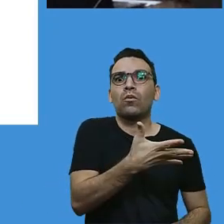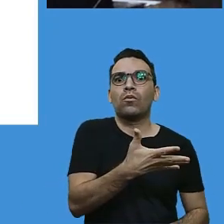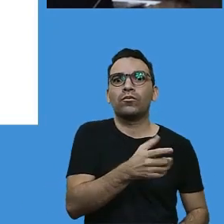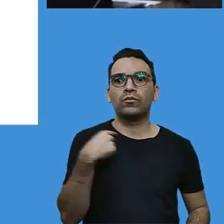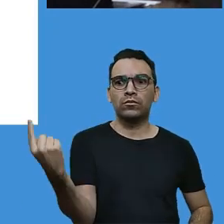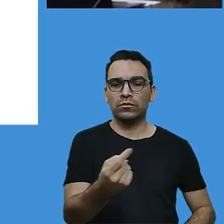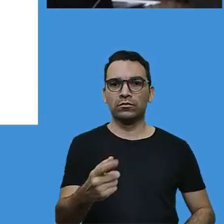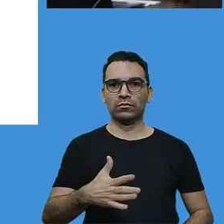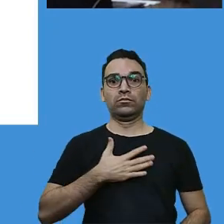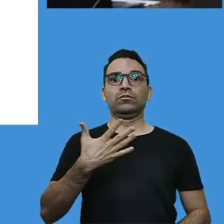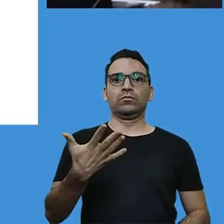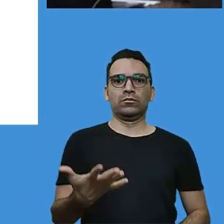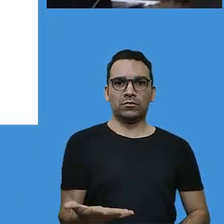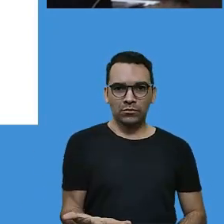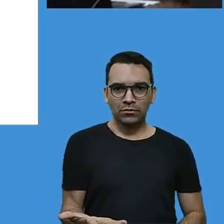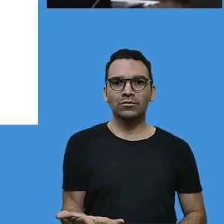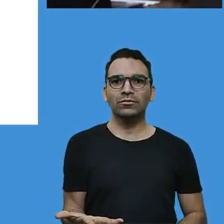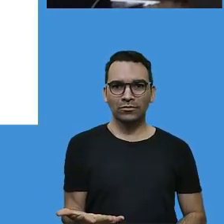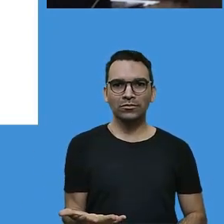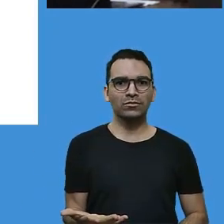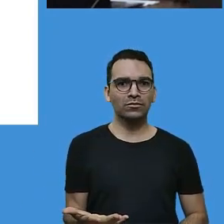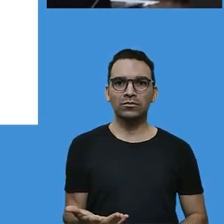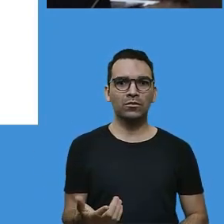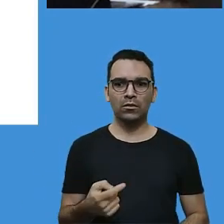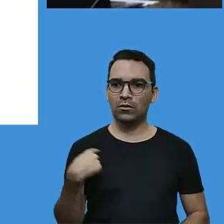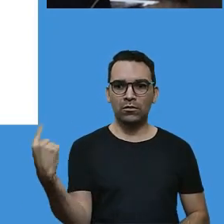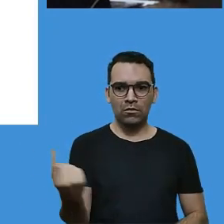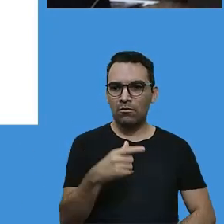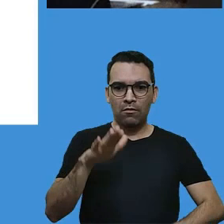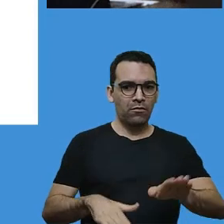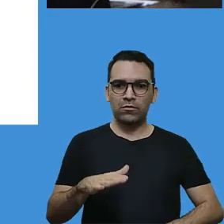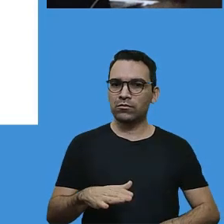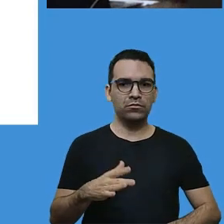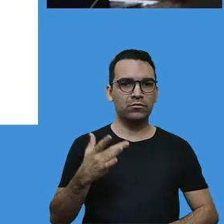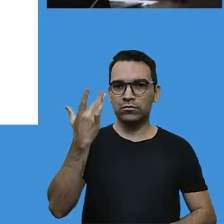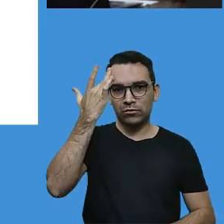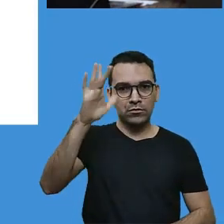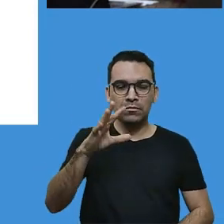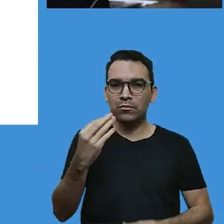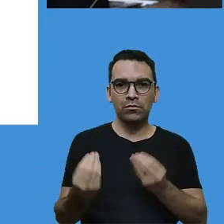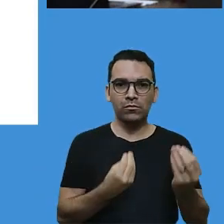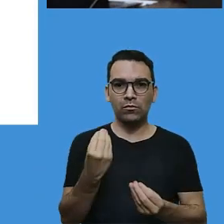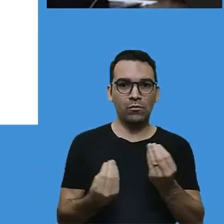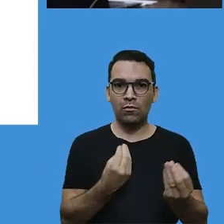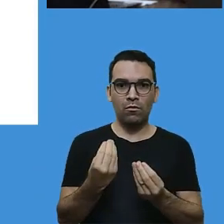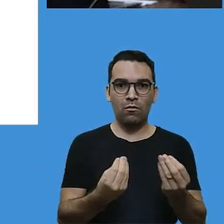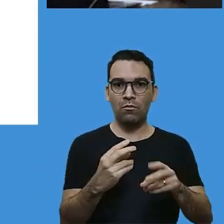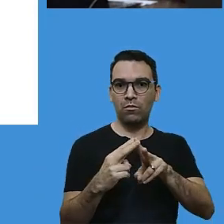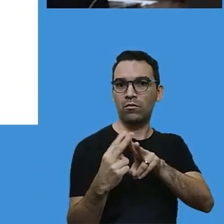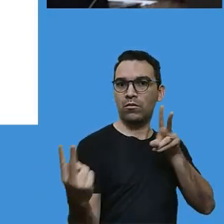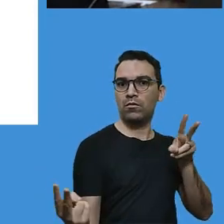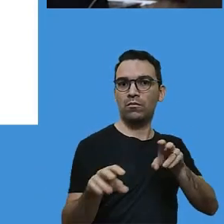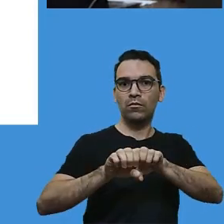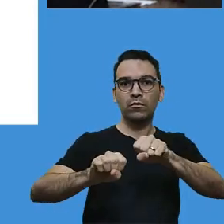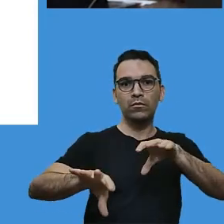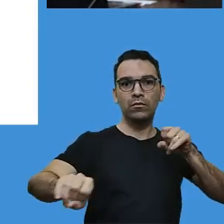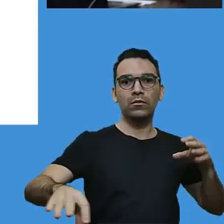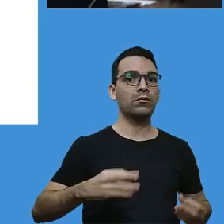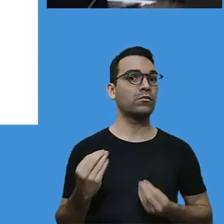pegos de surpresa e não sabíamos como trabalhar de forma remota.